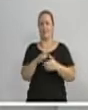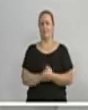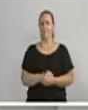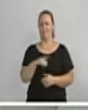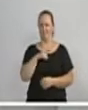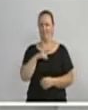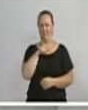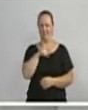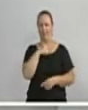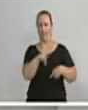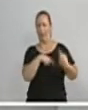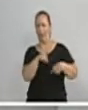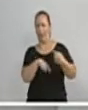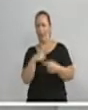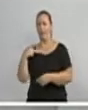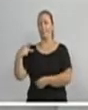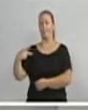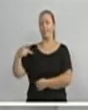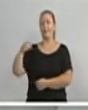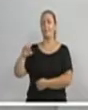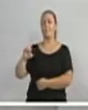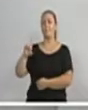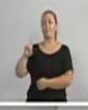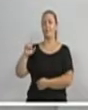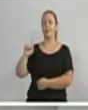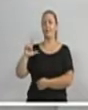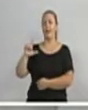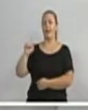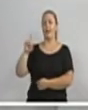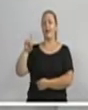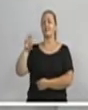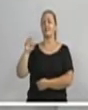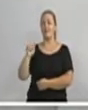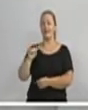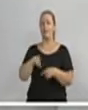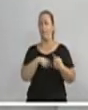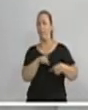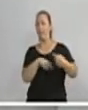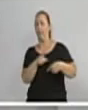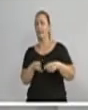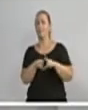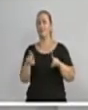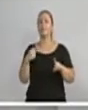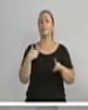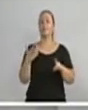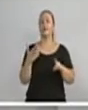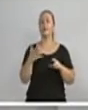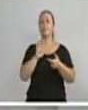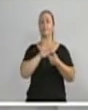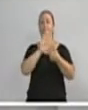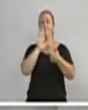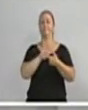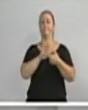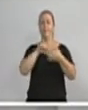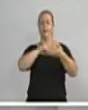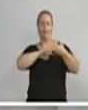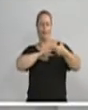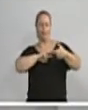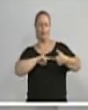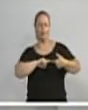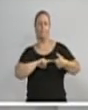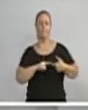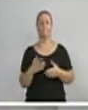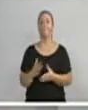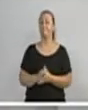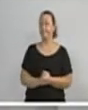a presidente Dilma cometeu ao longo dos últimos tempos. E quero enumerar para vocês e mostrar aqui um a um. Porque